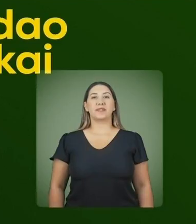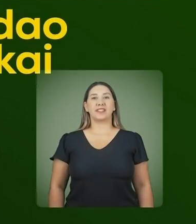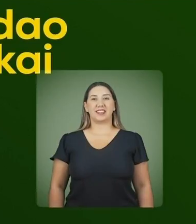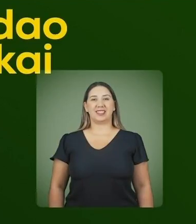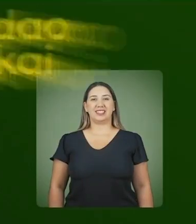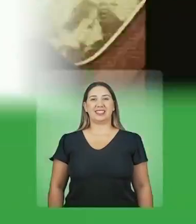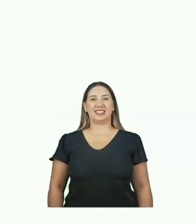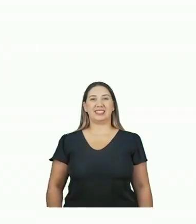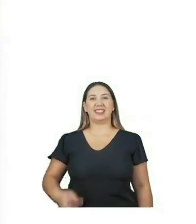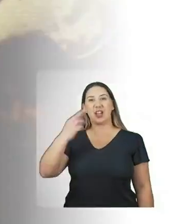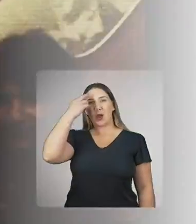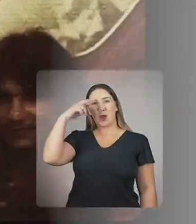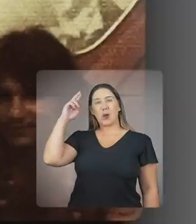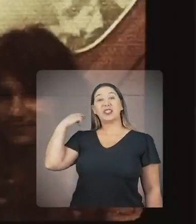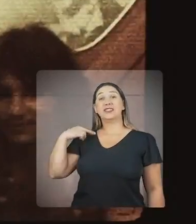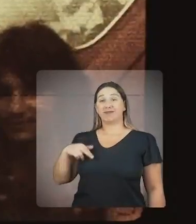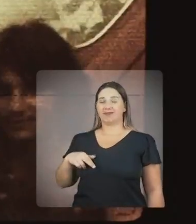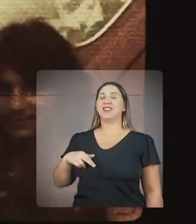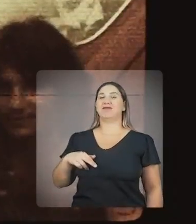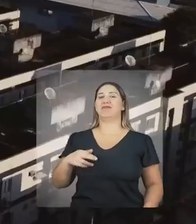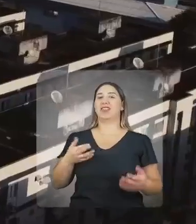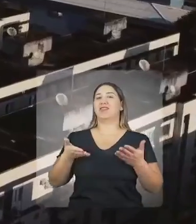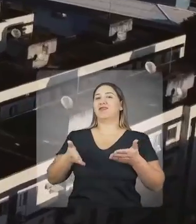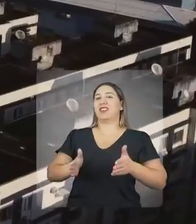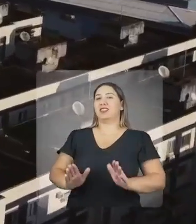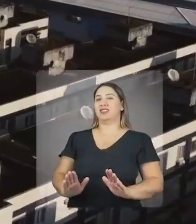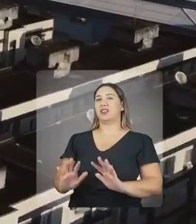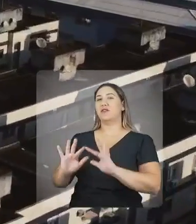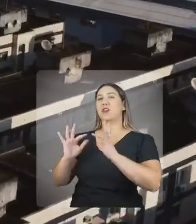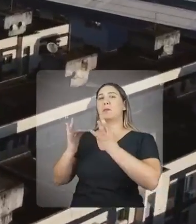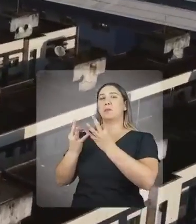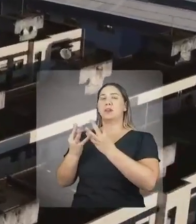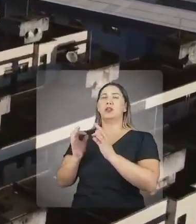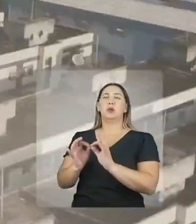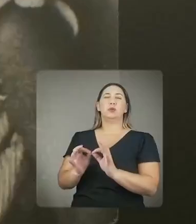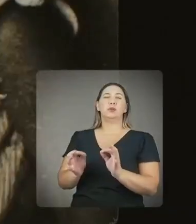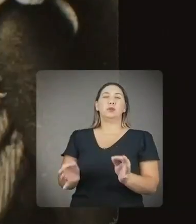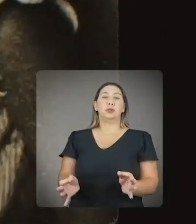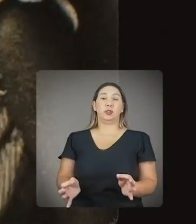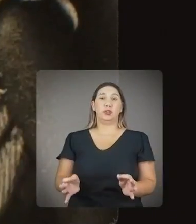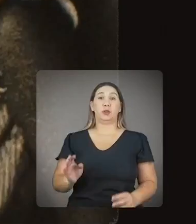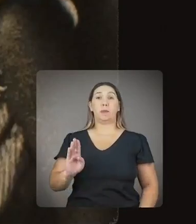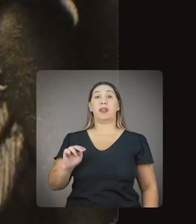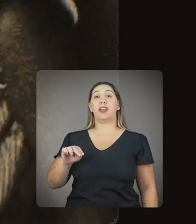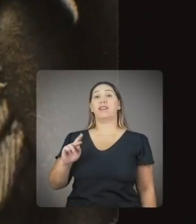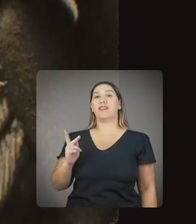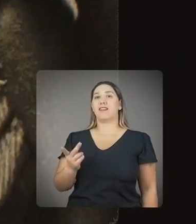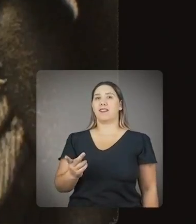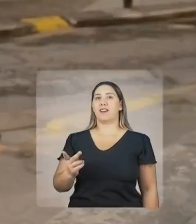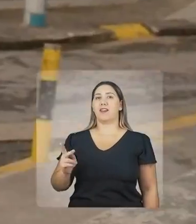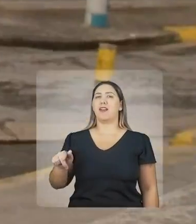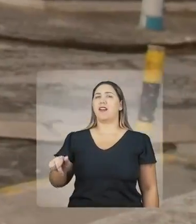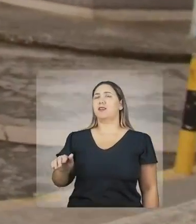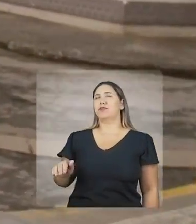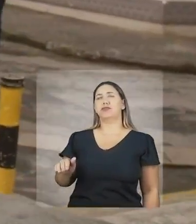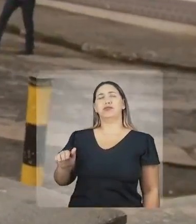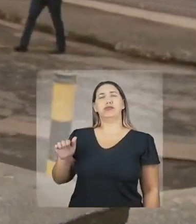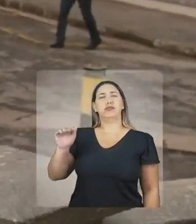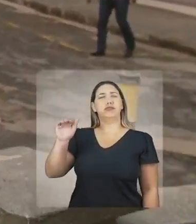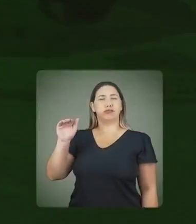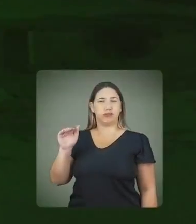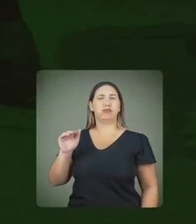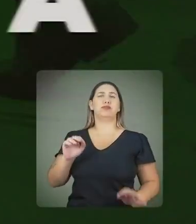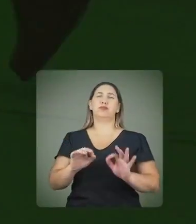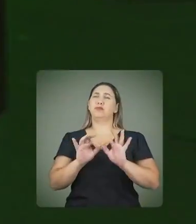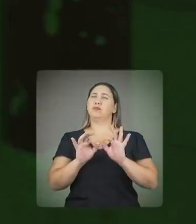Rosana Valle veio de uma família humilde e cresceu no BNH. Ela passou por sua infância vivendo com poucos recursos.